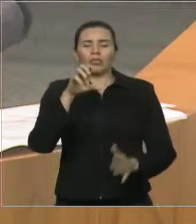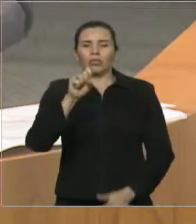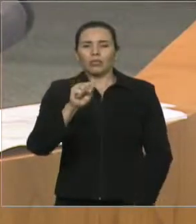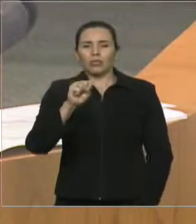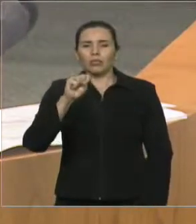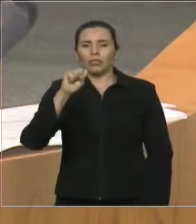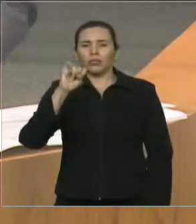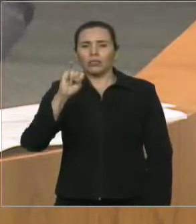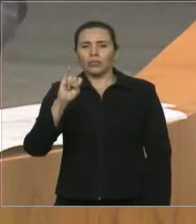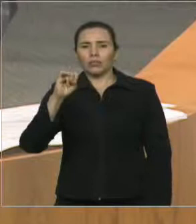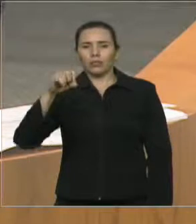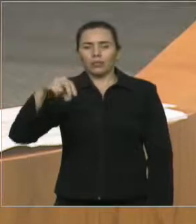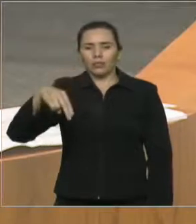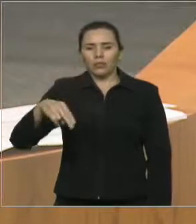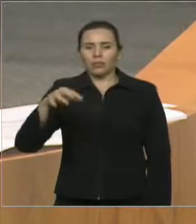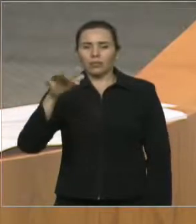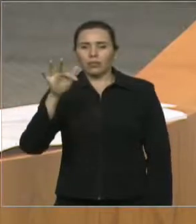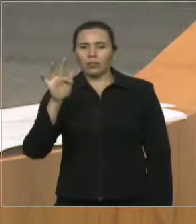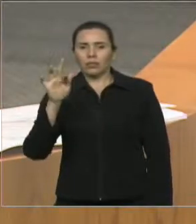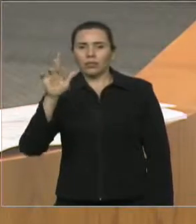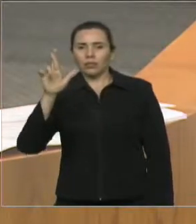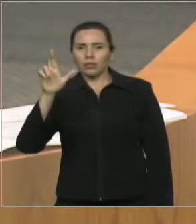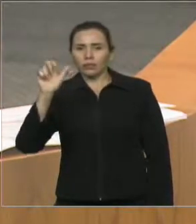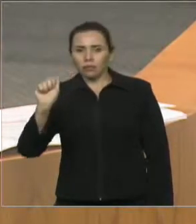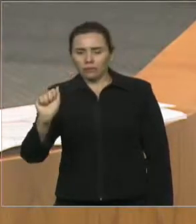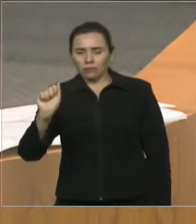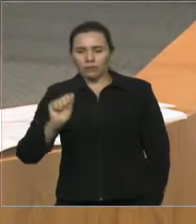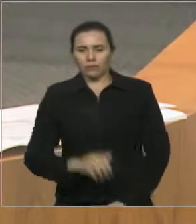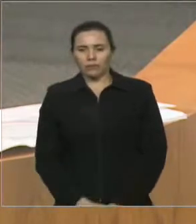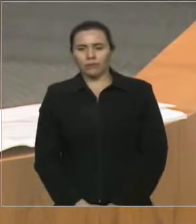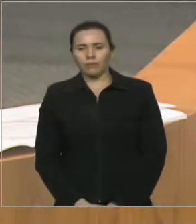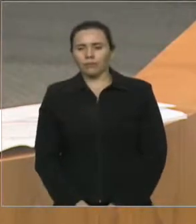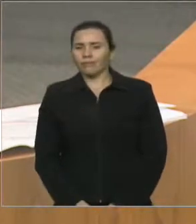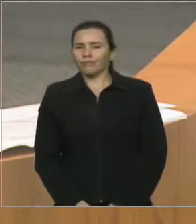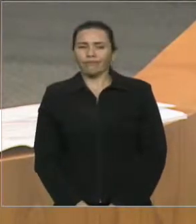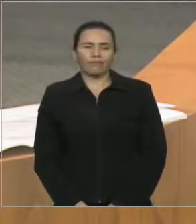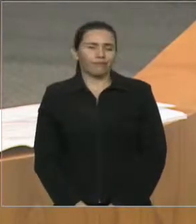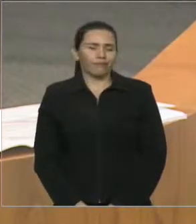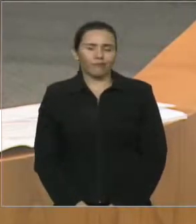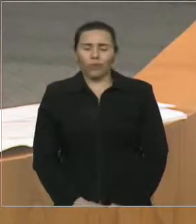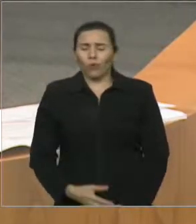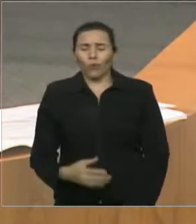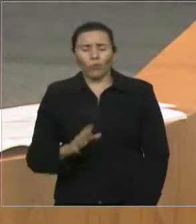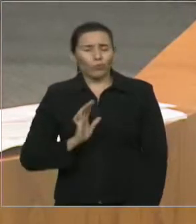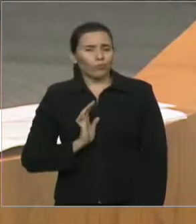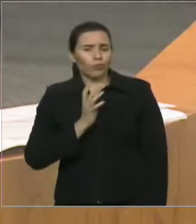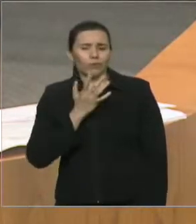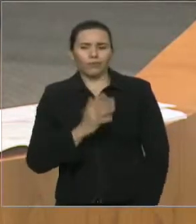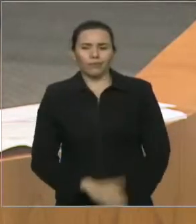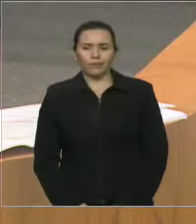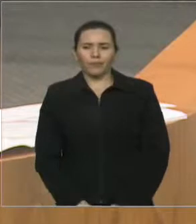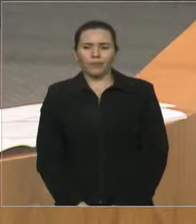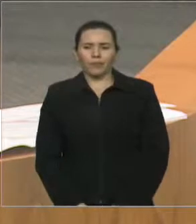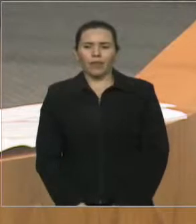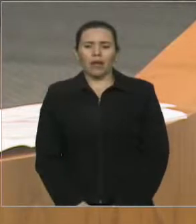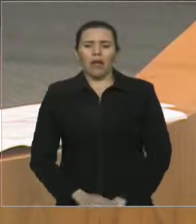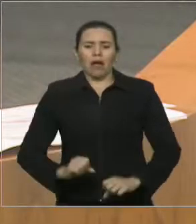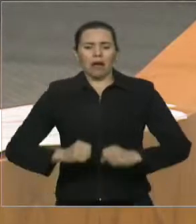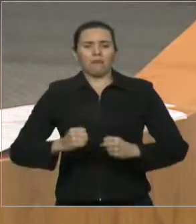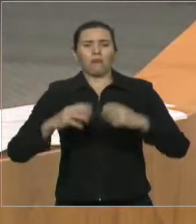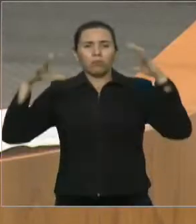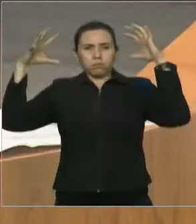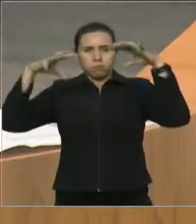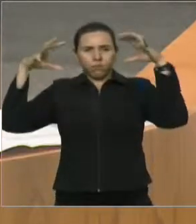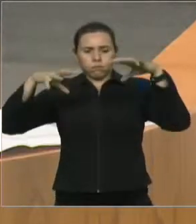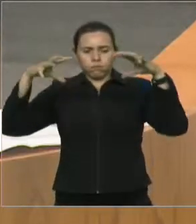os tímpanos dos mais desavisados dos maranhenses. Aqui ele diz assim, as fortes chuvas que caíram na região nas últimas